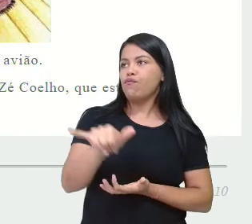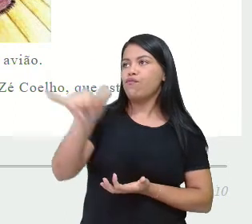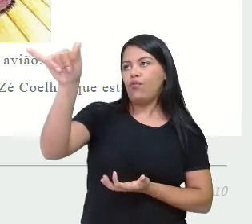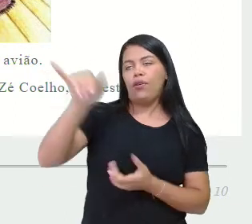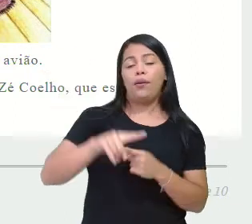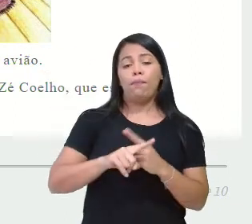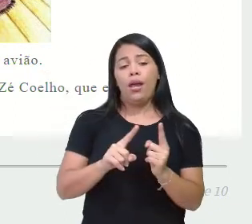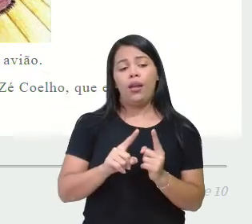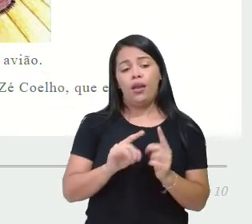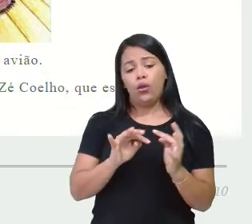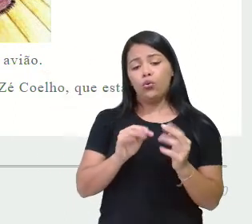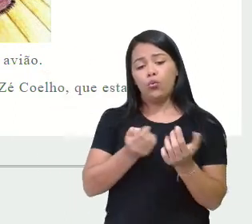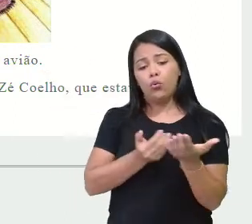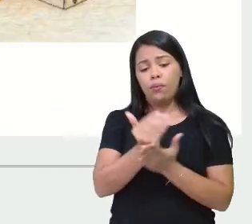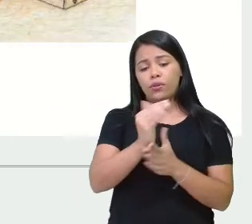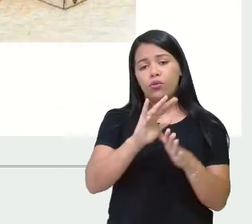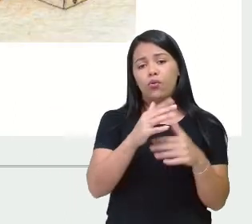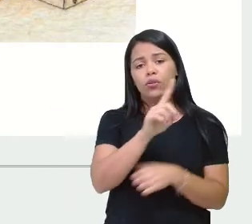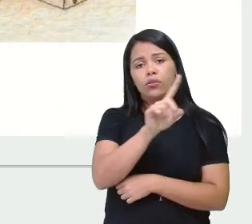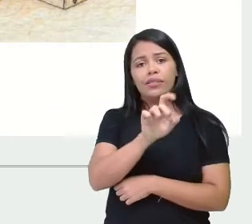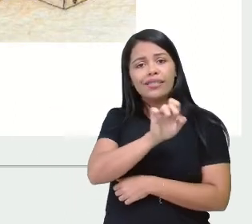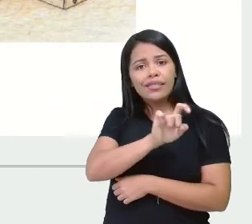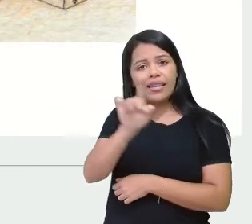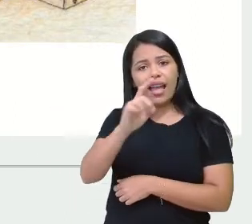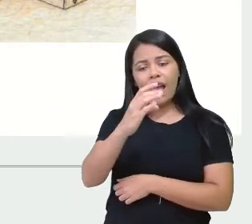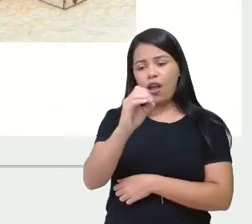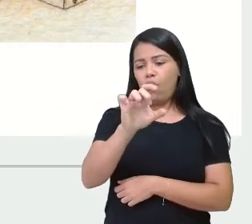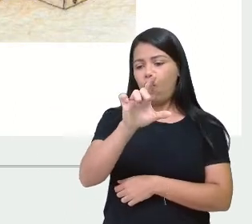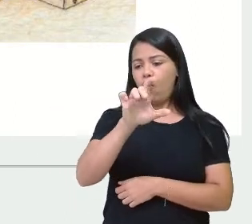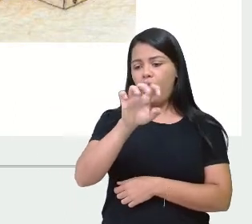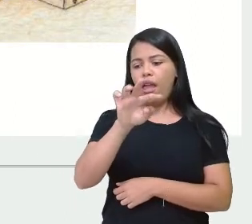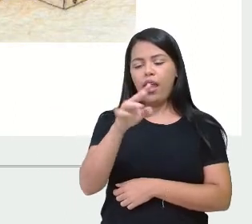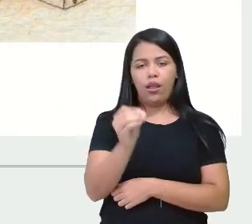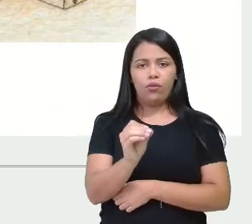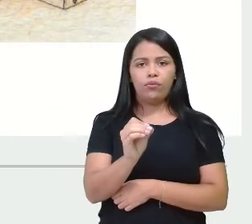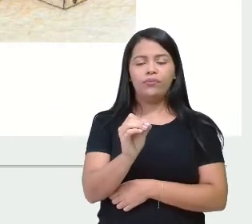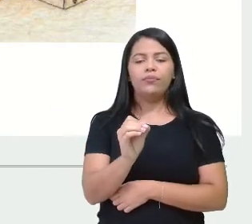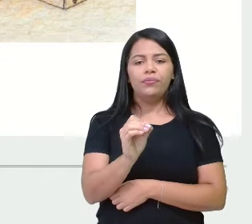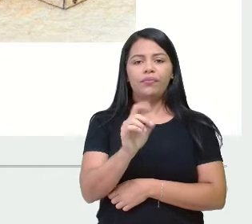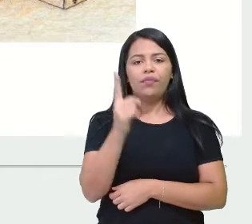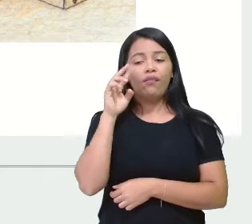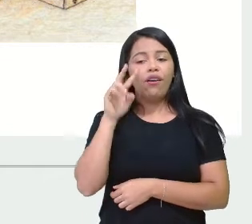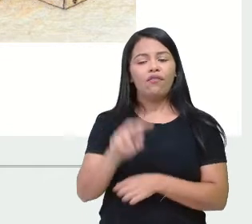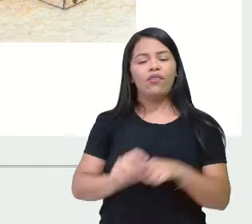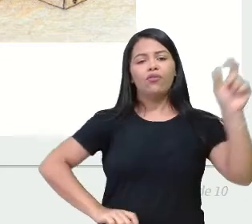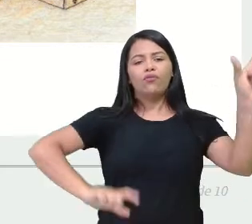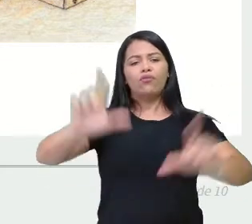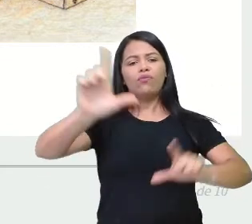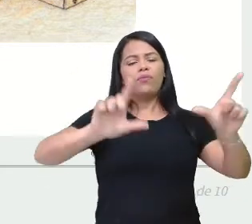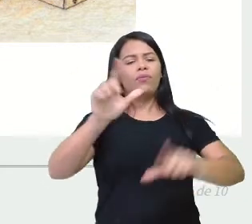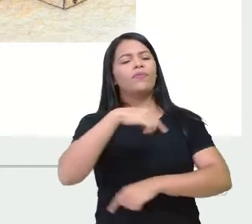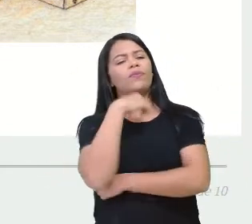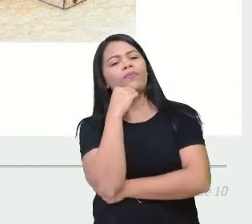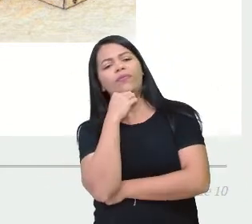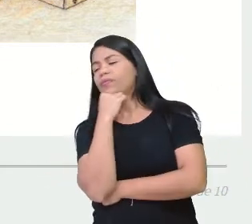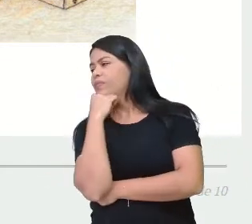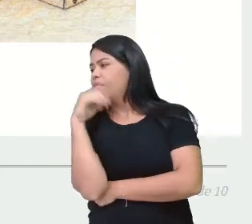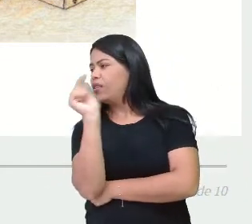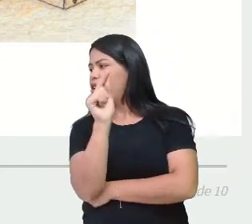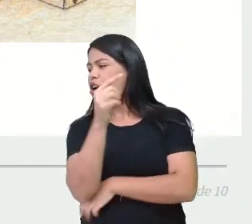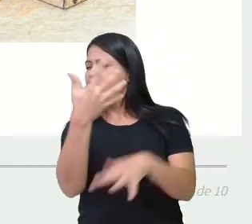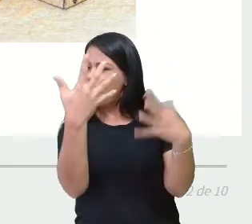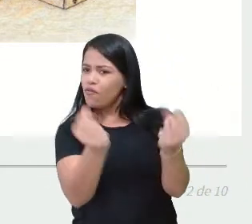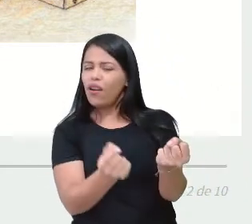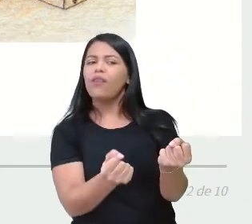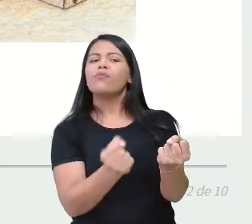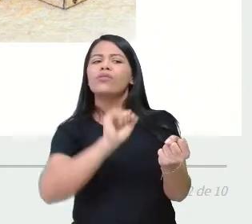Coelho, que estava lendo jornal, falou para a dona Coelho. Vamos aproveitar essa promoção